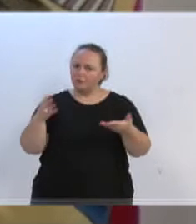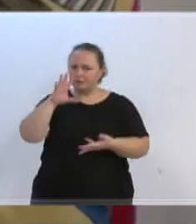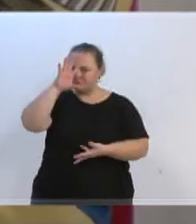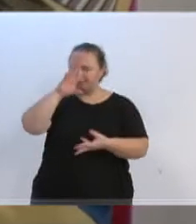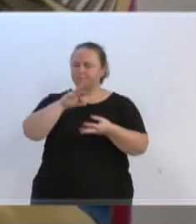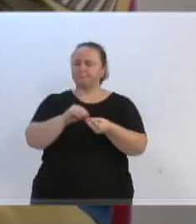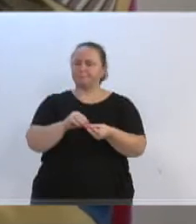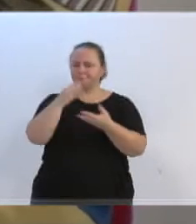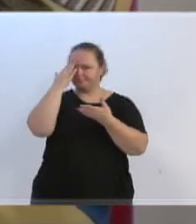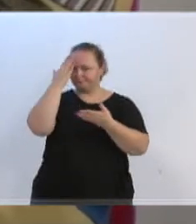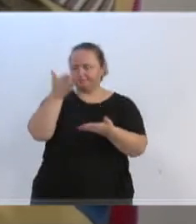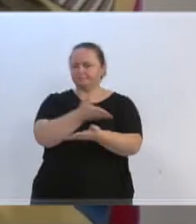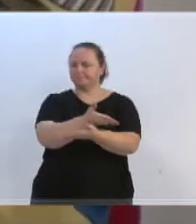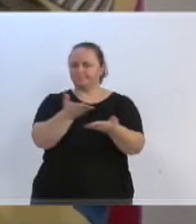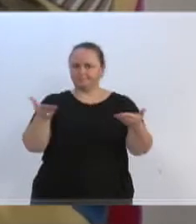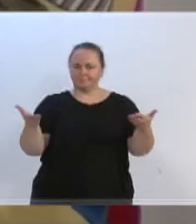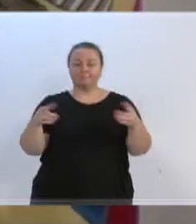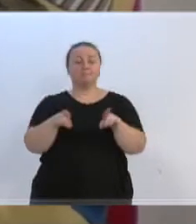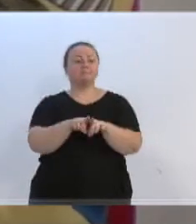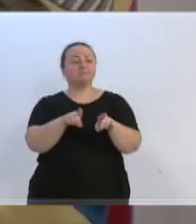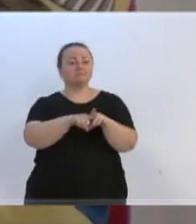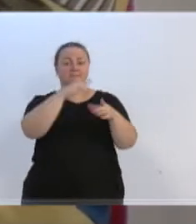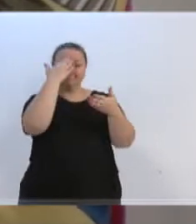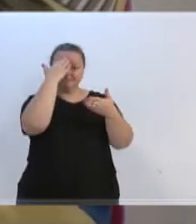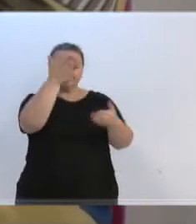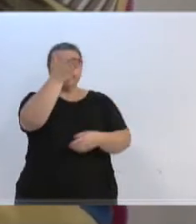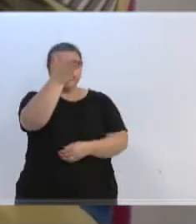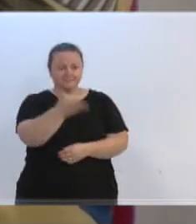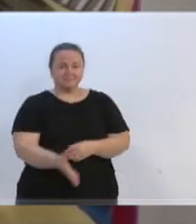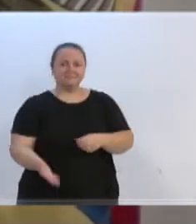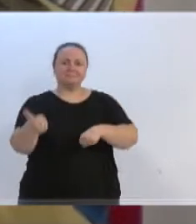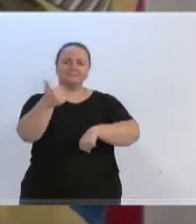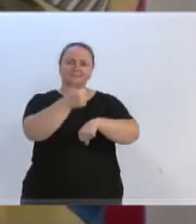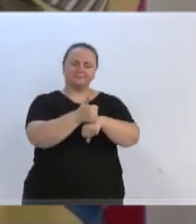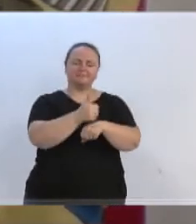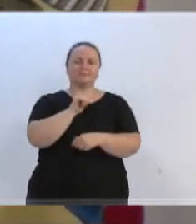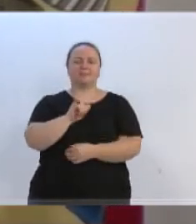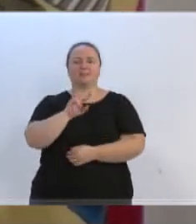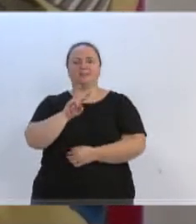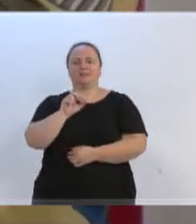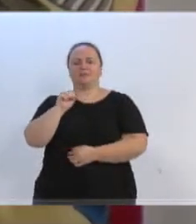seria só. Muito obrigado. E também agradecer a presença do ilustre suplente, Ivanor Cabelereiros, da Fortaleza. Obrigado. Obrigado. Obrigado.